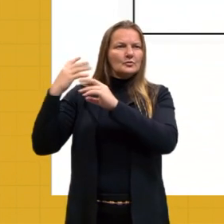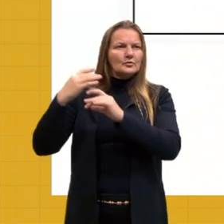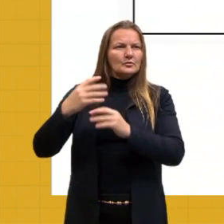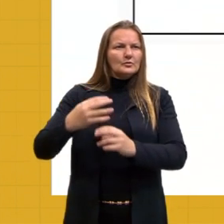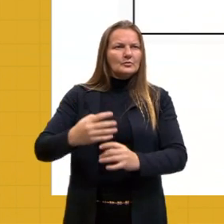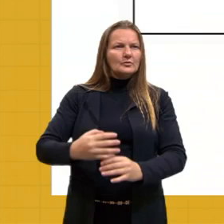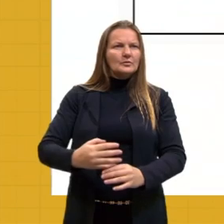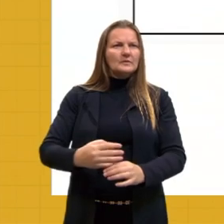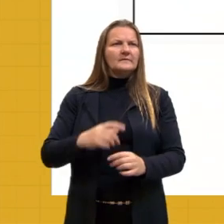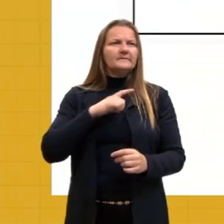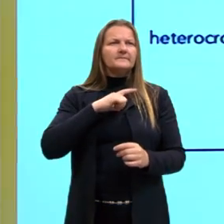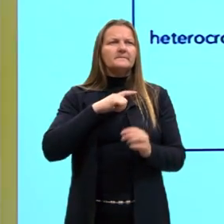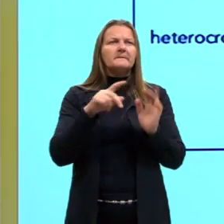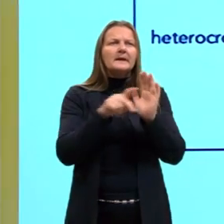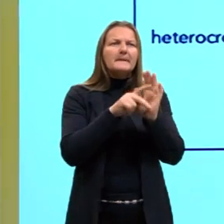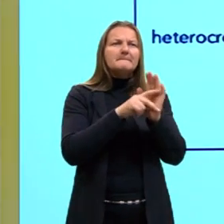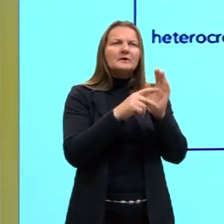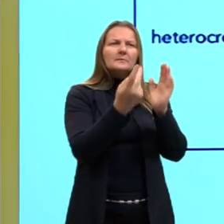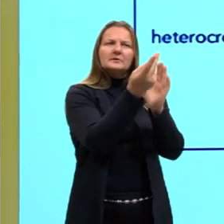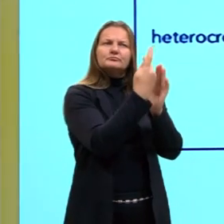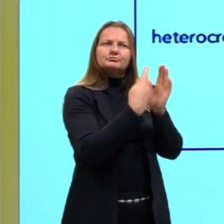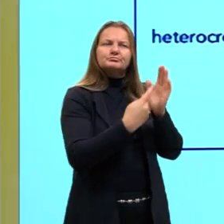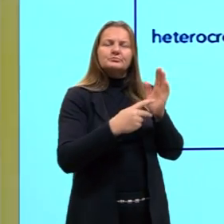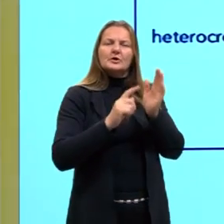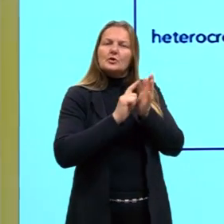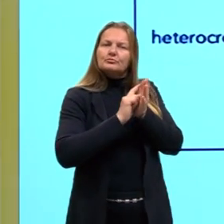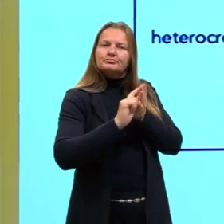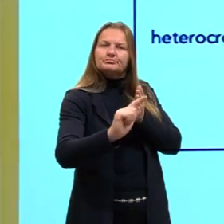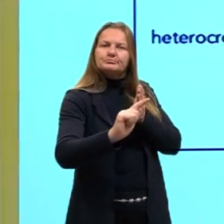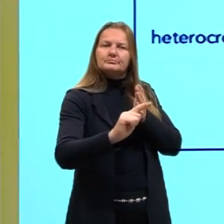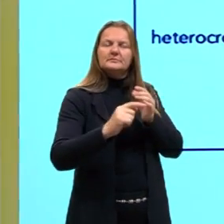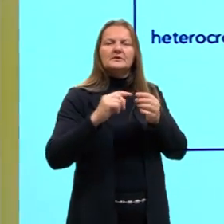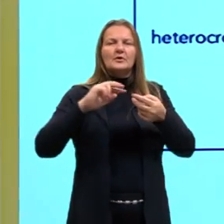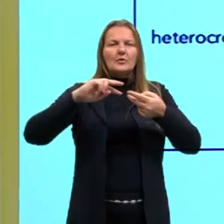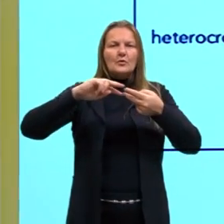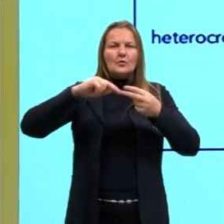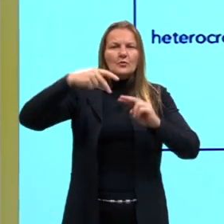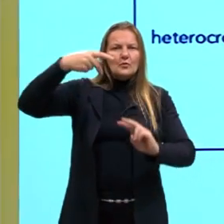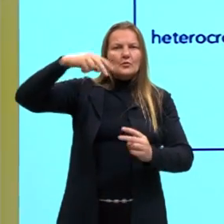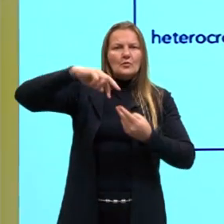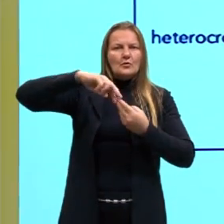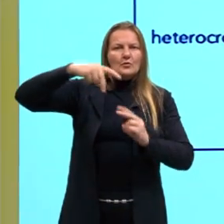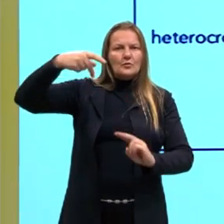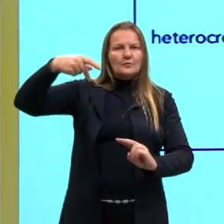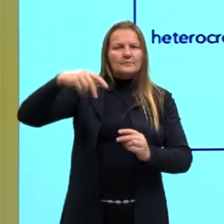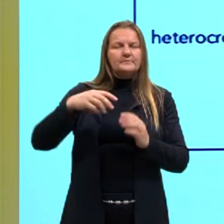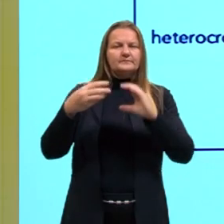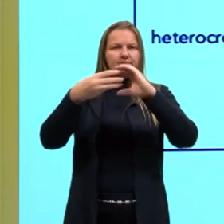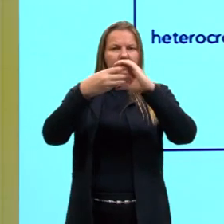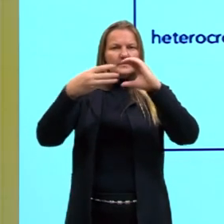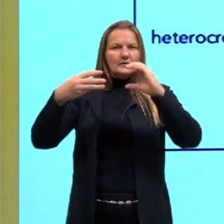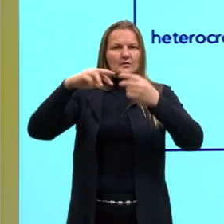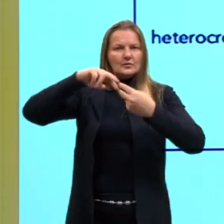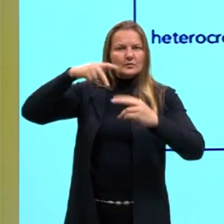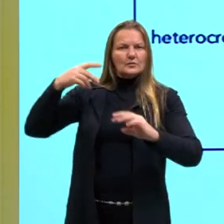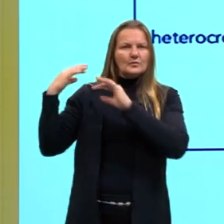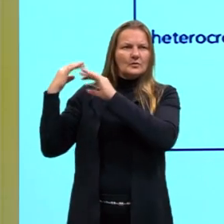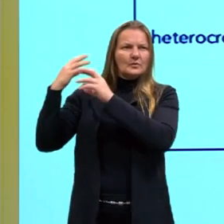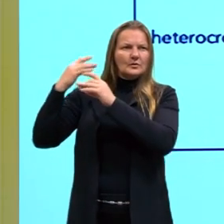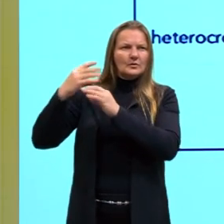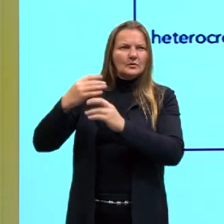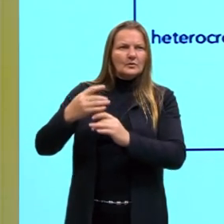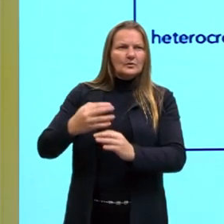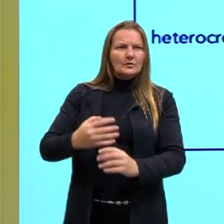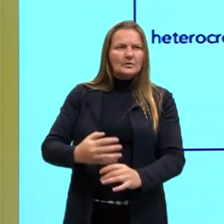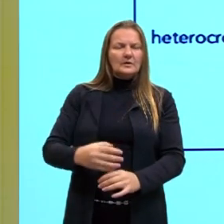perceber que tem uma parte um pouquinho mais lisa e uma parte mais enroladinha. Essa parte mais lisa aqui é a